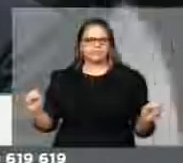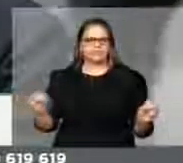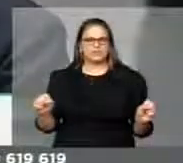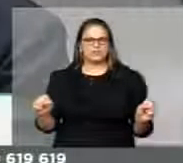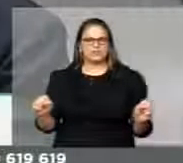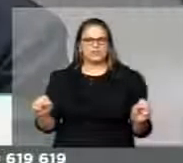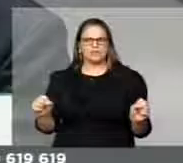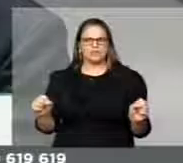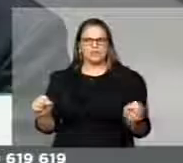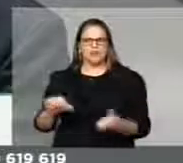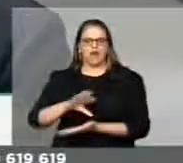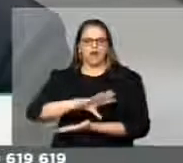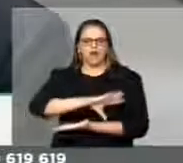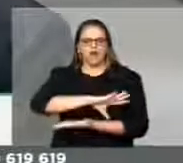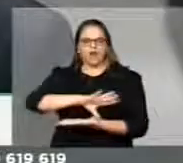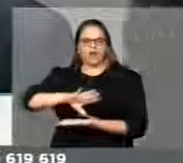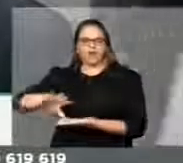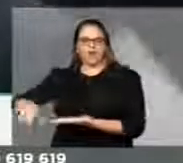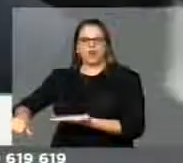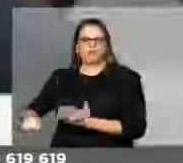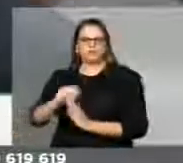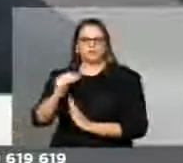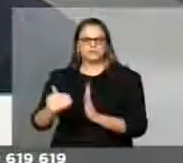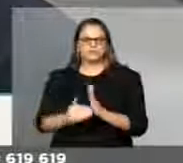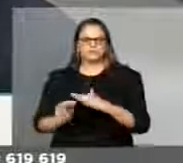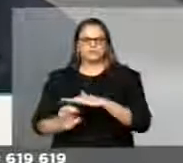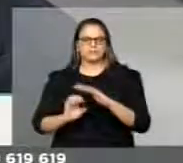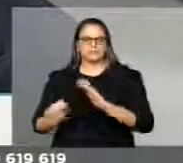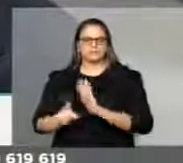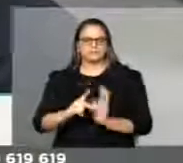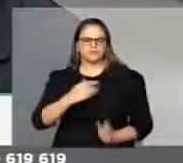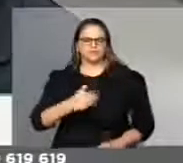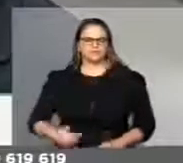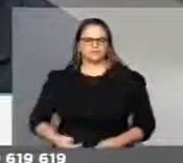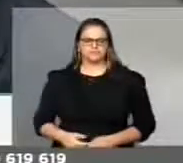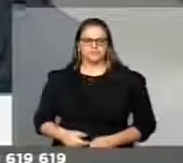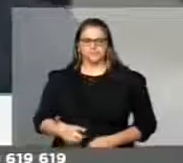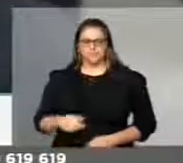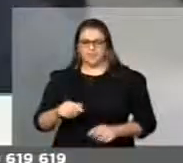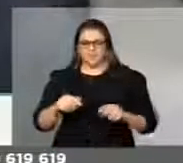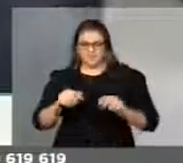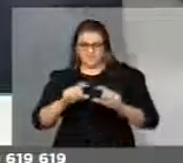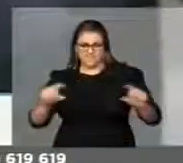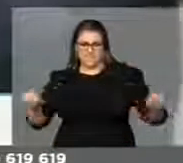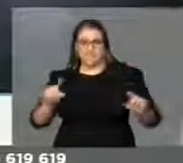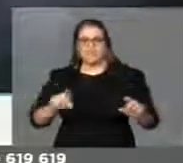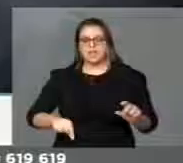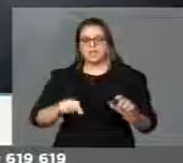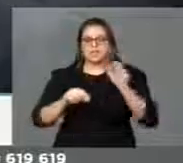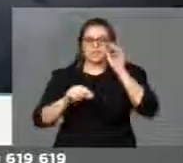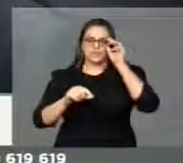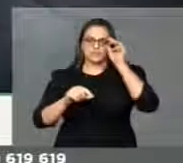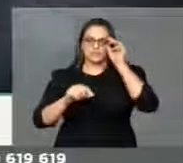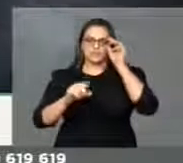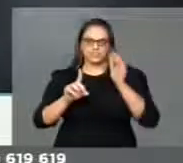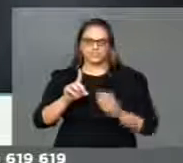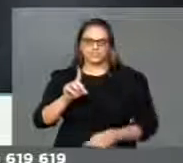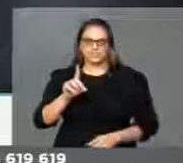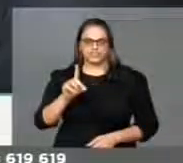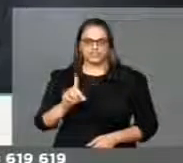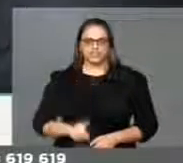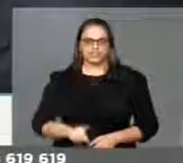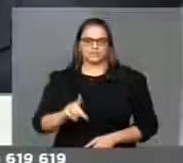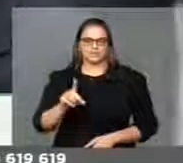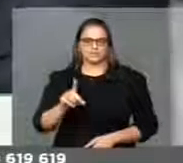assalto às empresas estatais. Palavra de José Padilha, diretor cineasta que fez